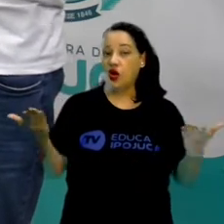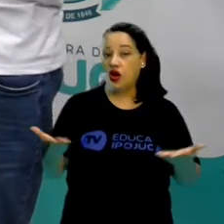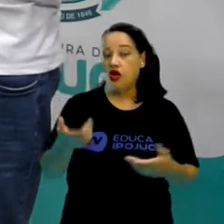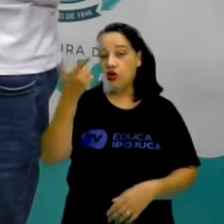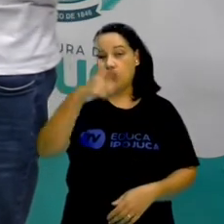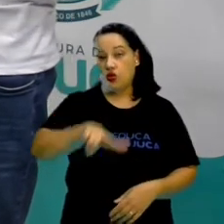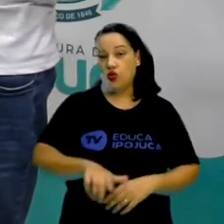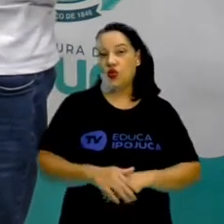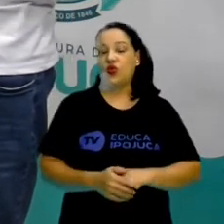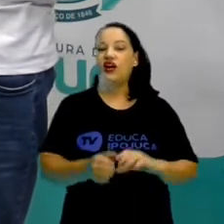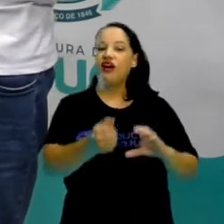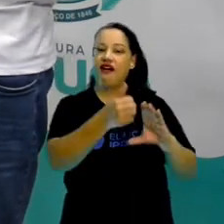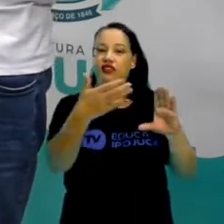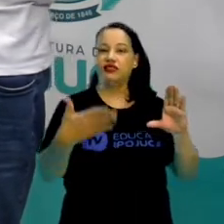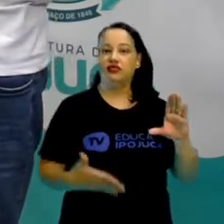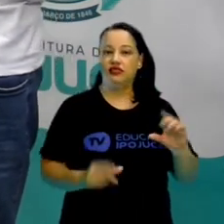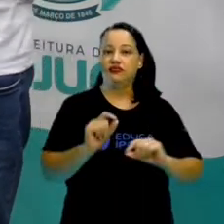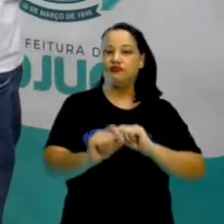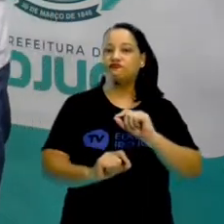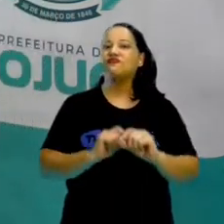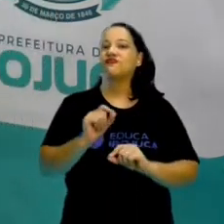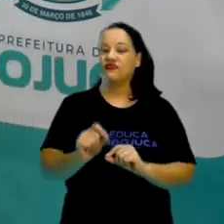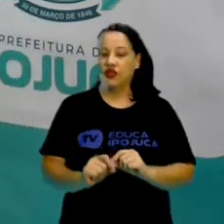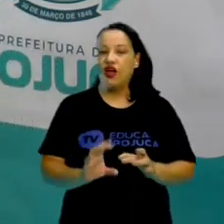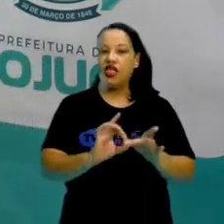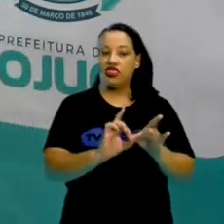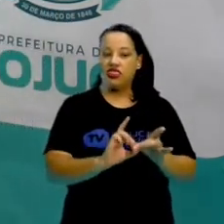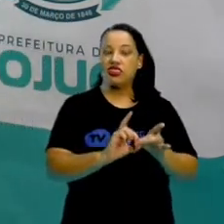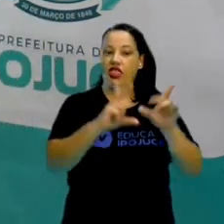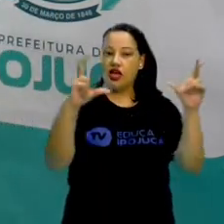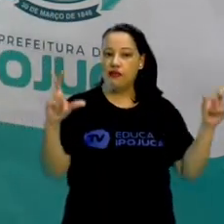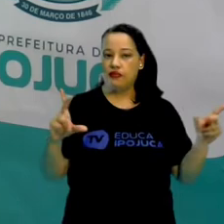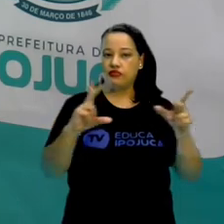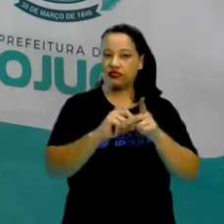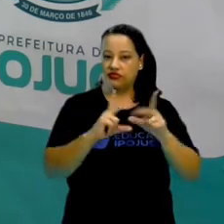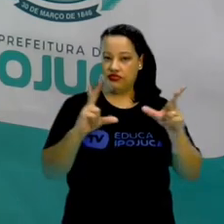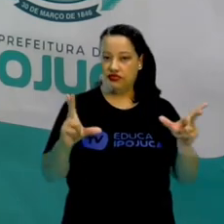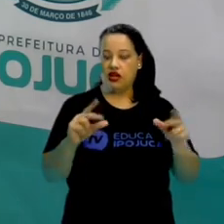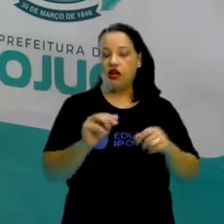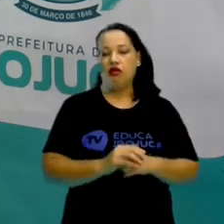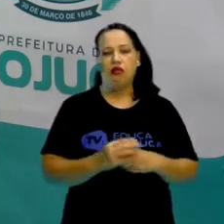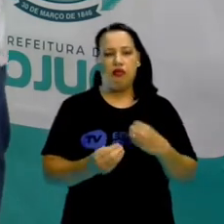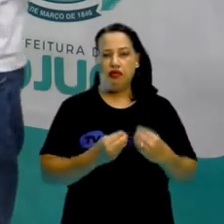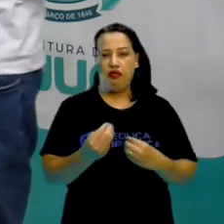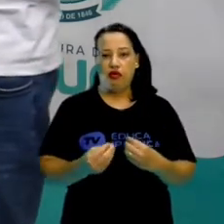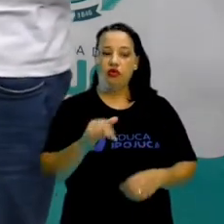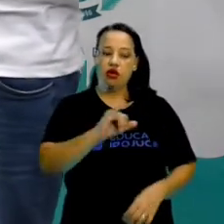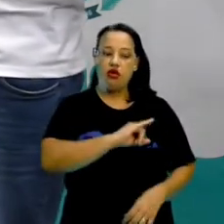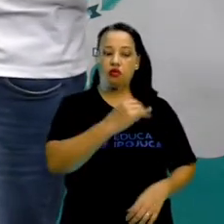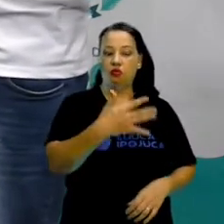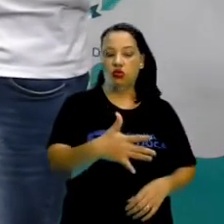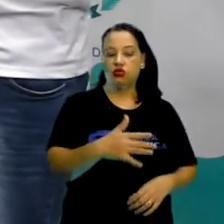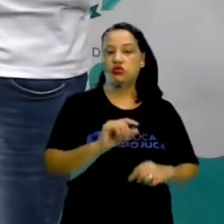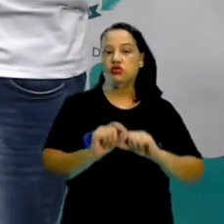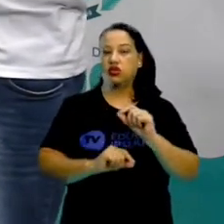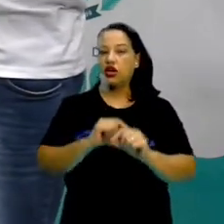uma outra característica é a questão da democracia, tá bem? Ipojuca vem se